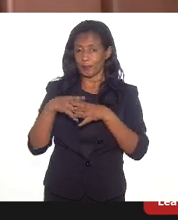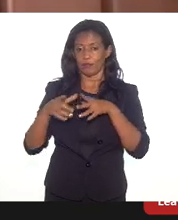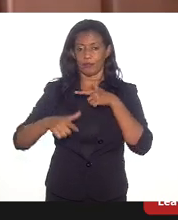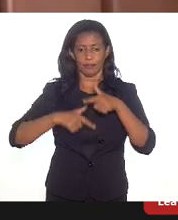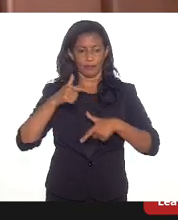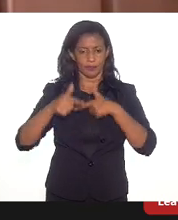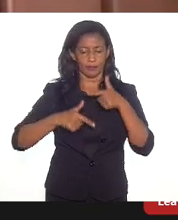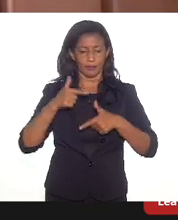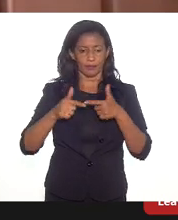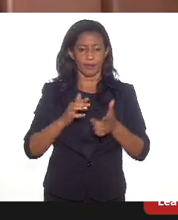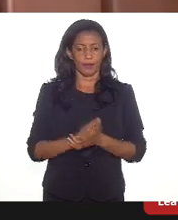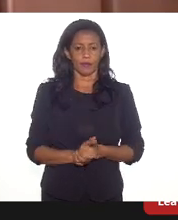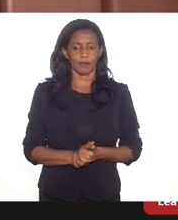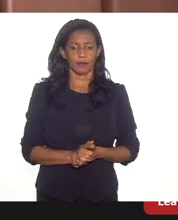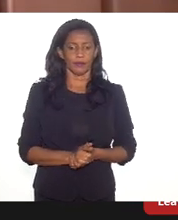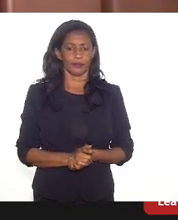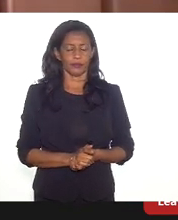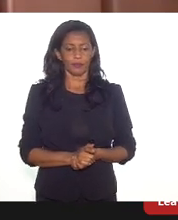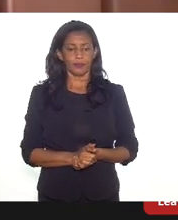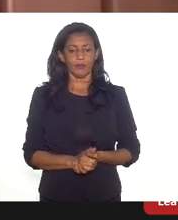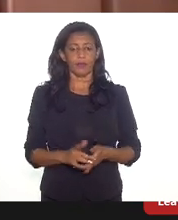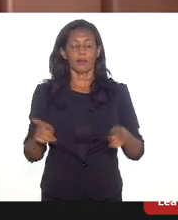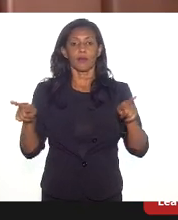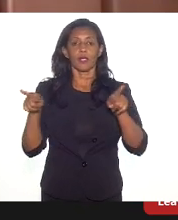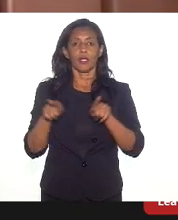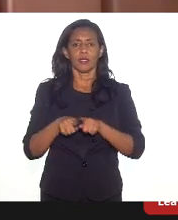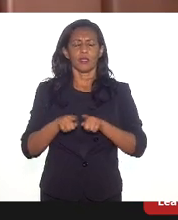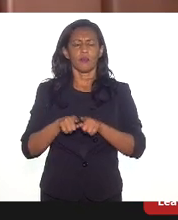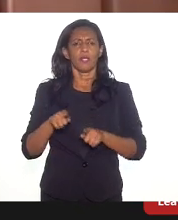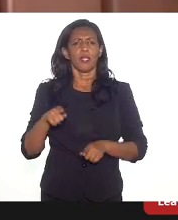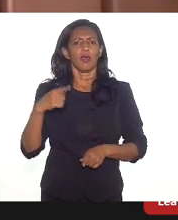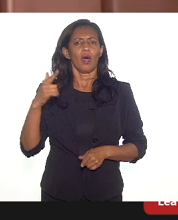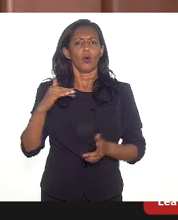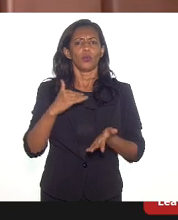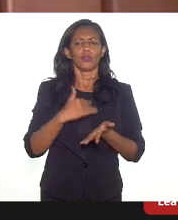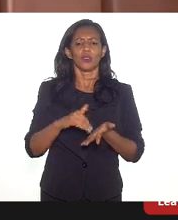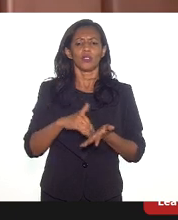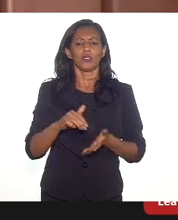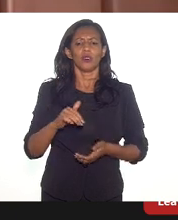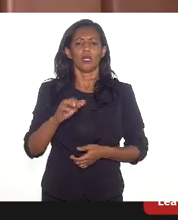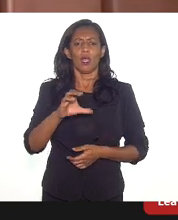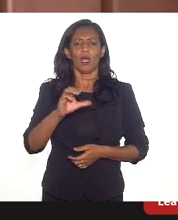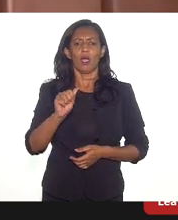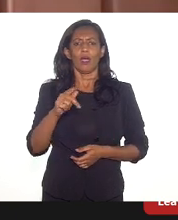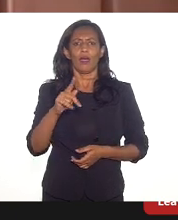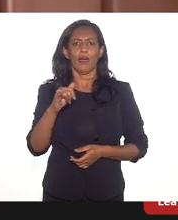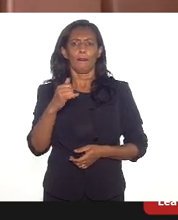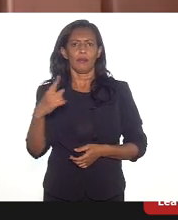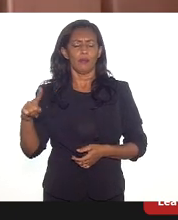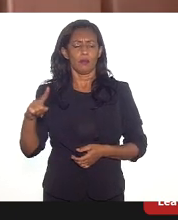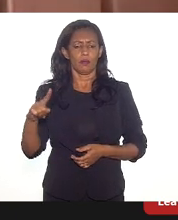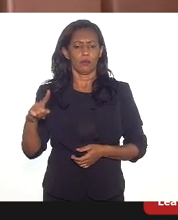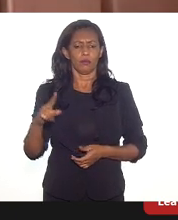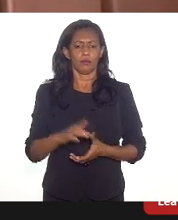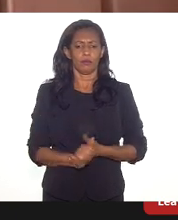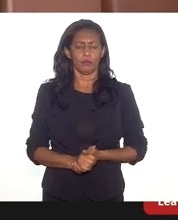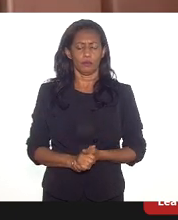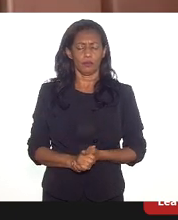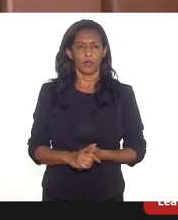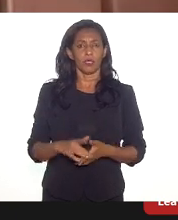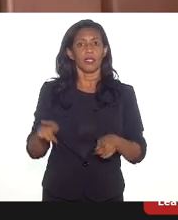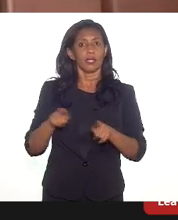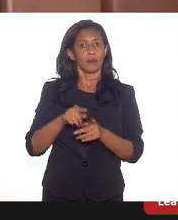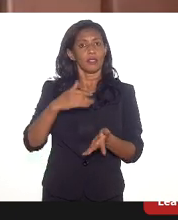e também aqui extensivo ao capitão Paulo Teixeira, secretário de Estado de Trabalho e à